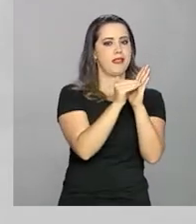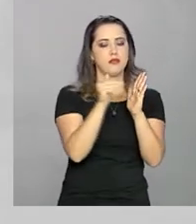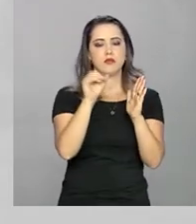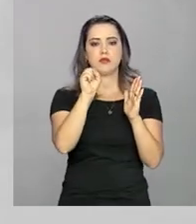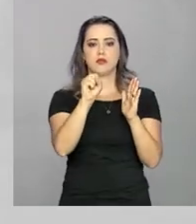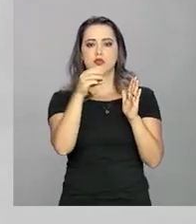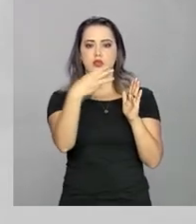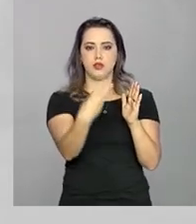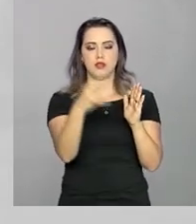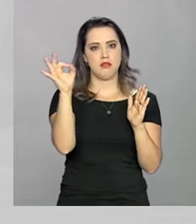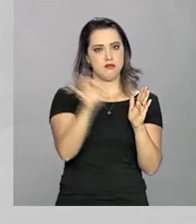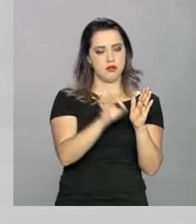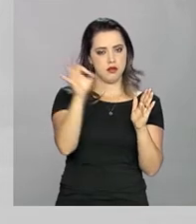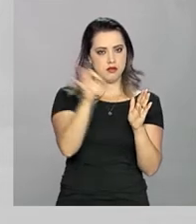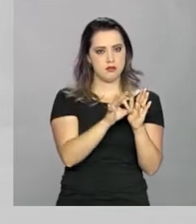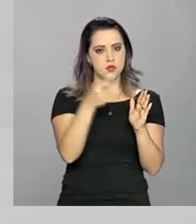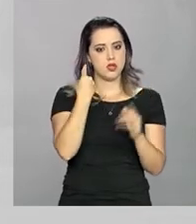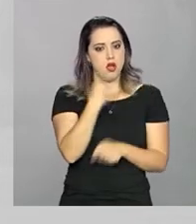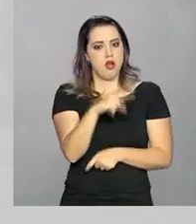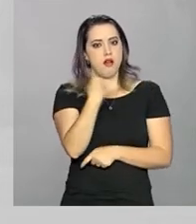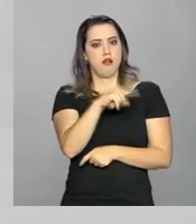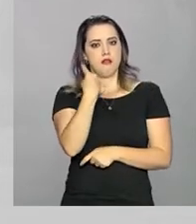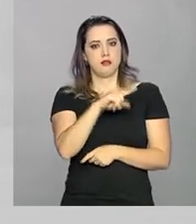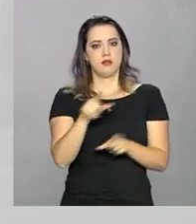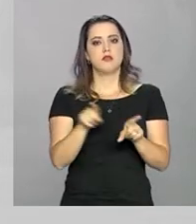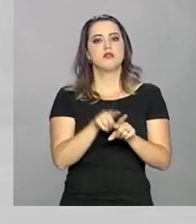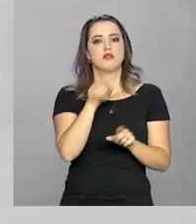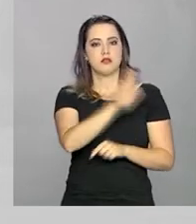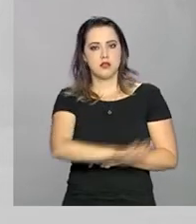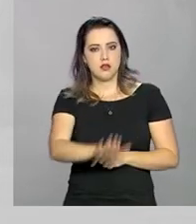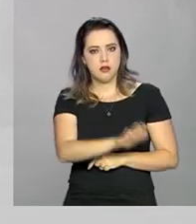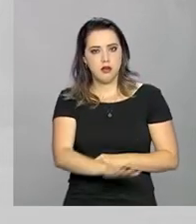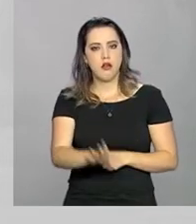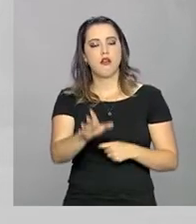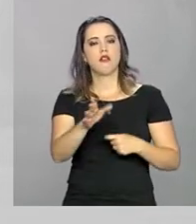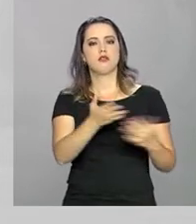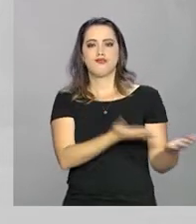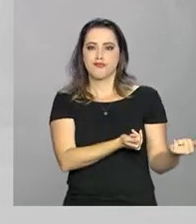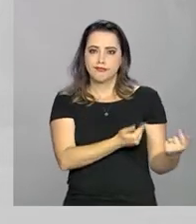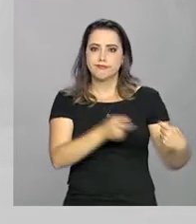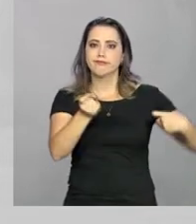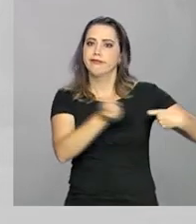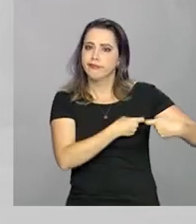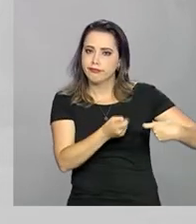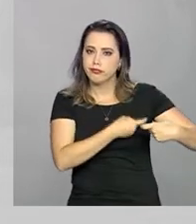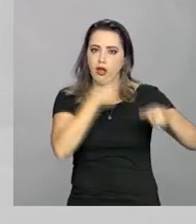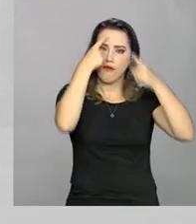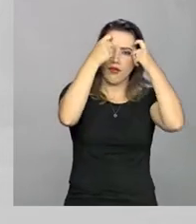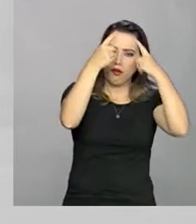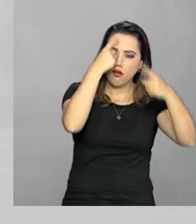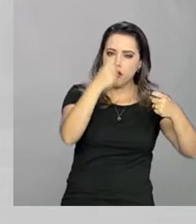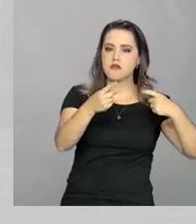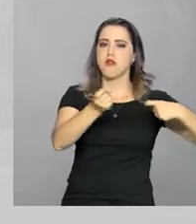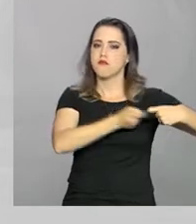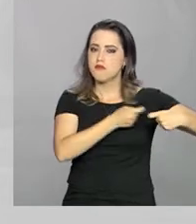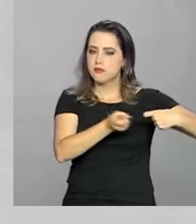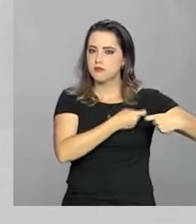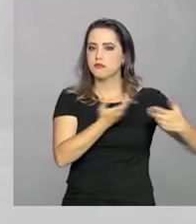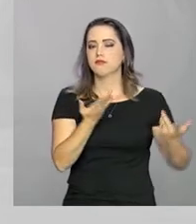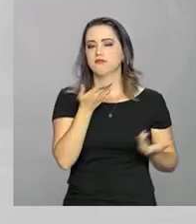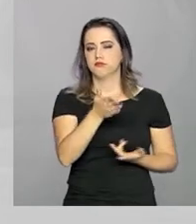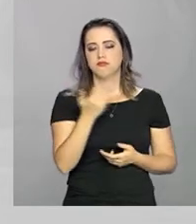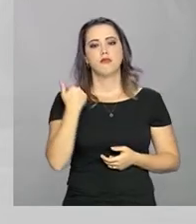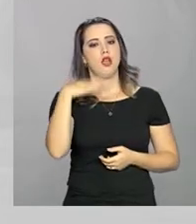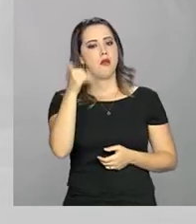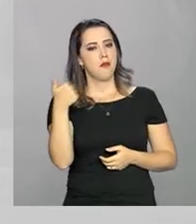nas notificações gerais de violências sexuais contra crianças e adolescentes. Foram mais de 140 mil casos de